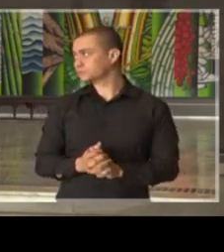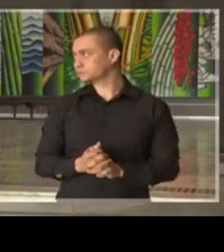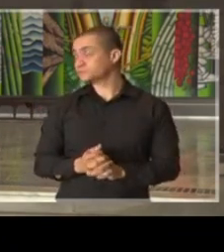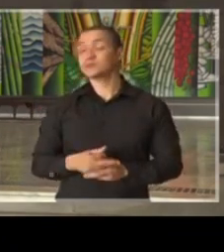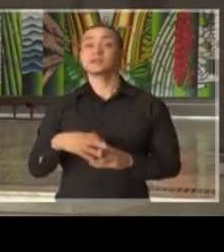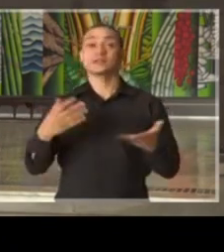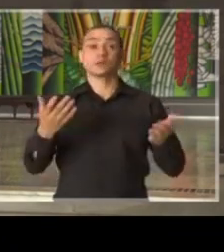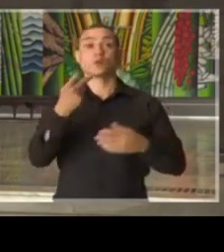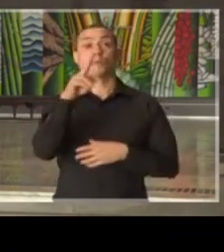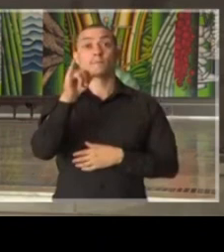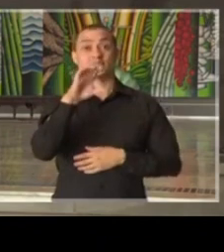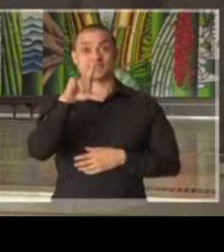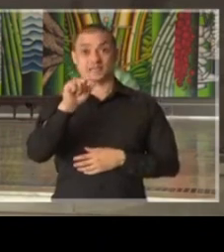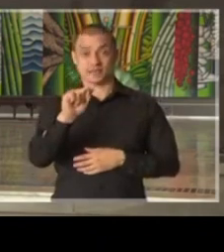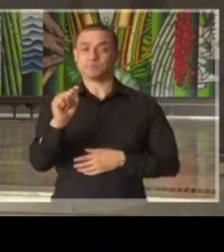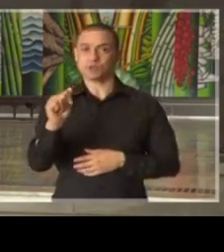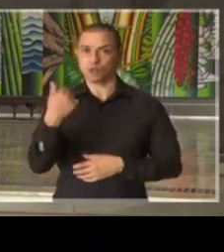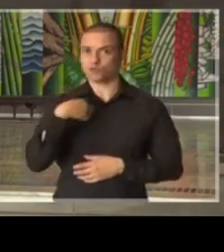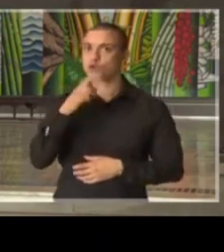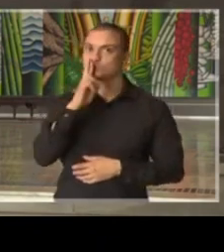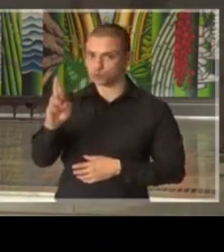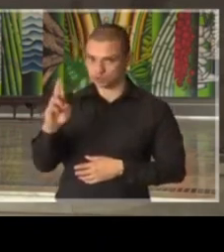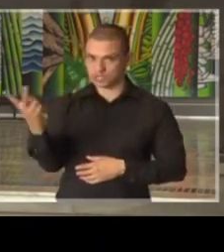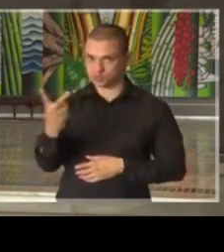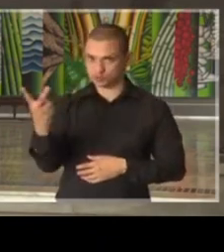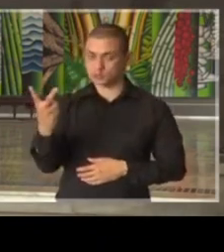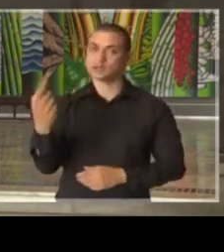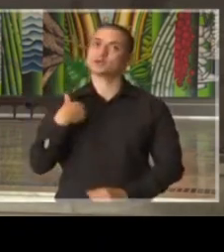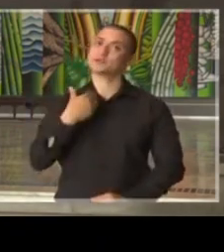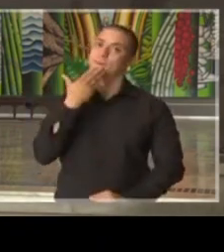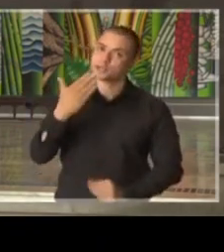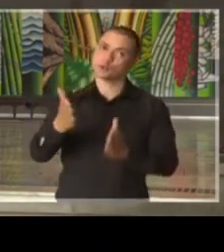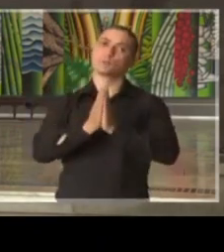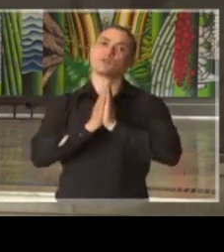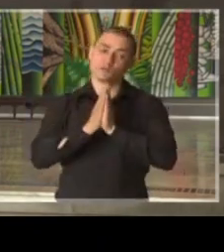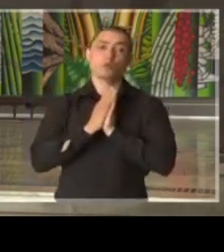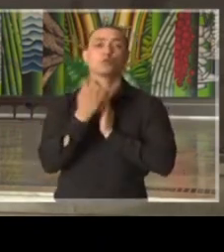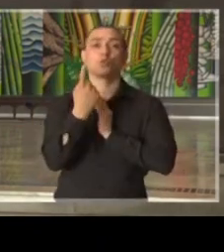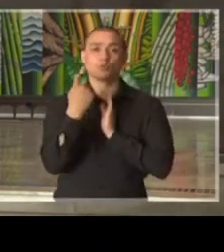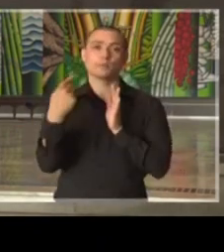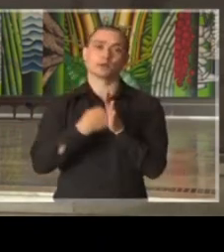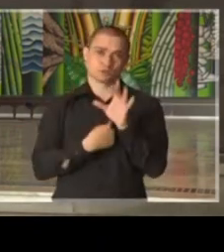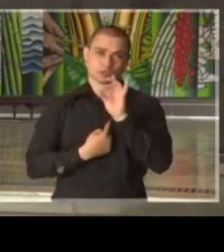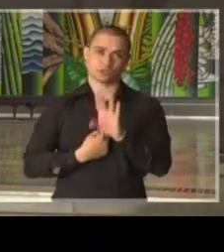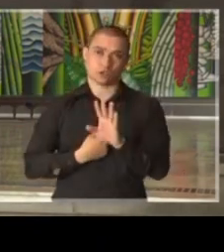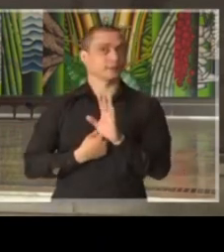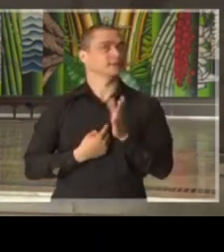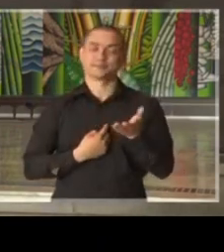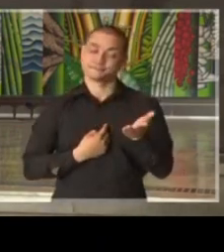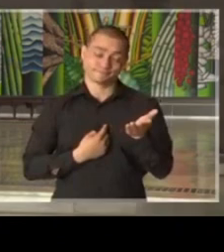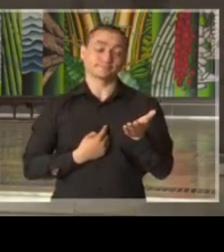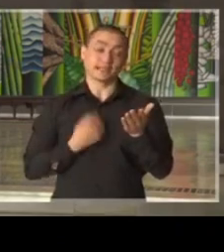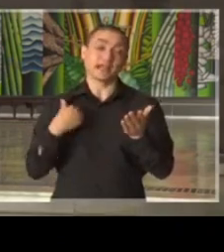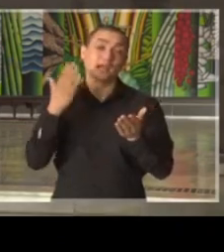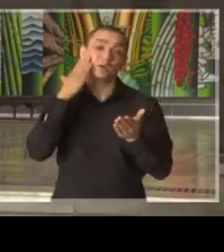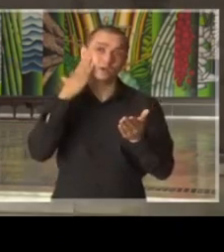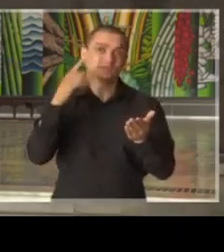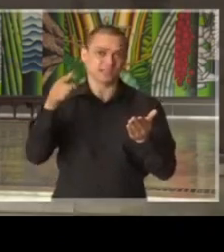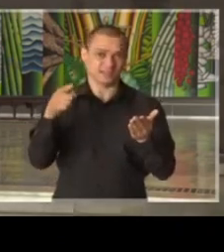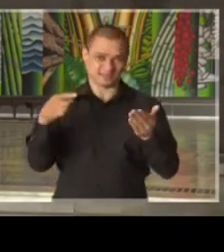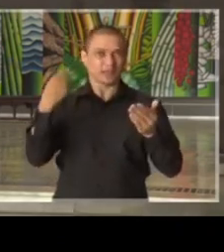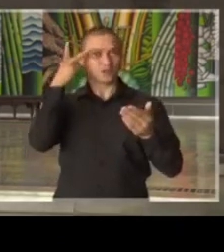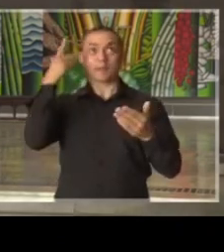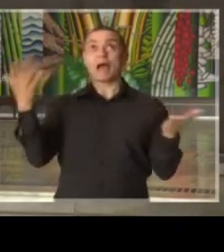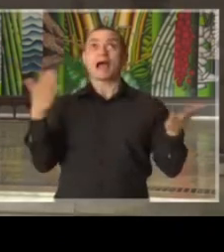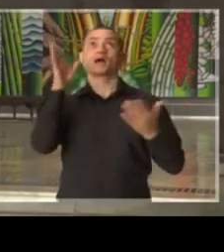Priscila, vamos responder às duas, mas sempre peço, por favor, uma pergunta para os jornalistas. Eu sei que vocês, evidentemente, faz parte